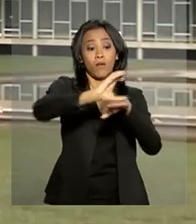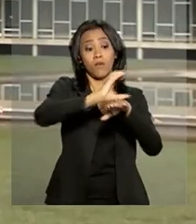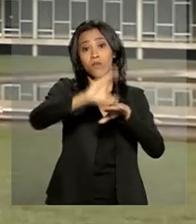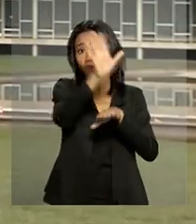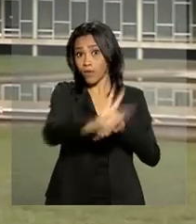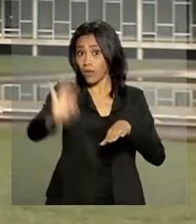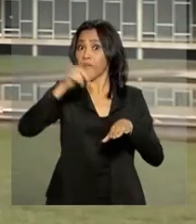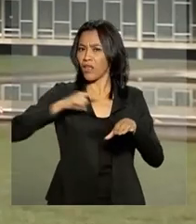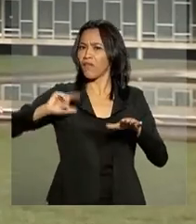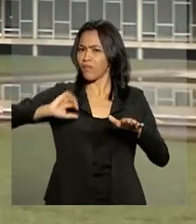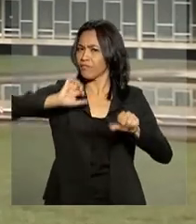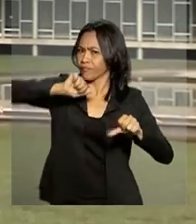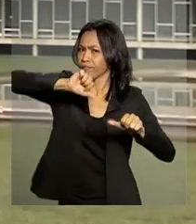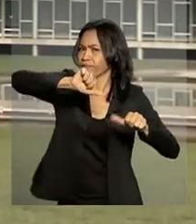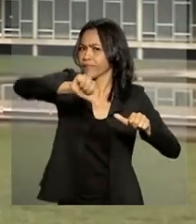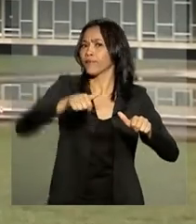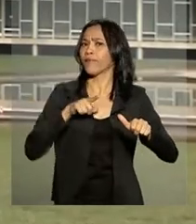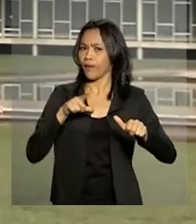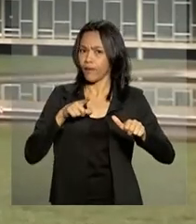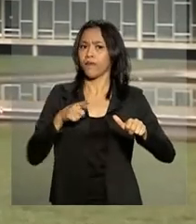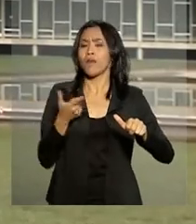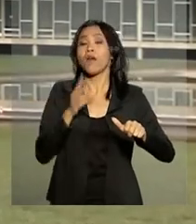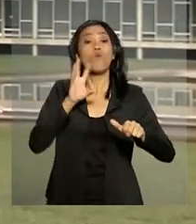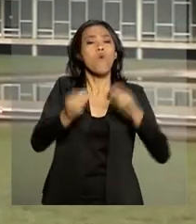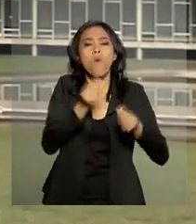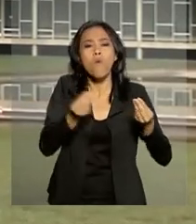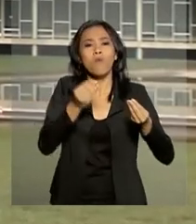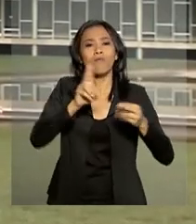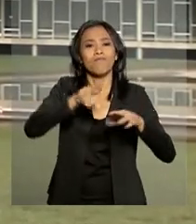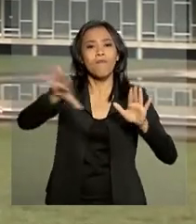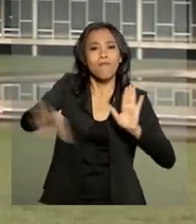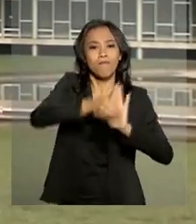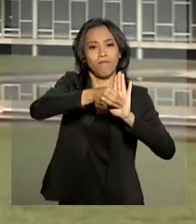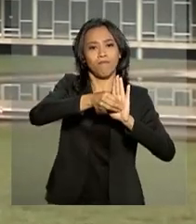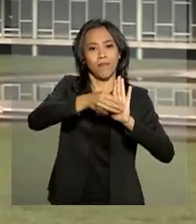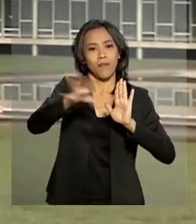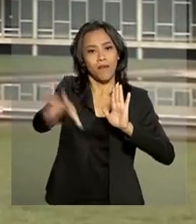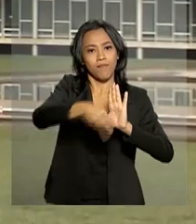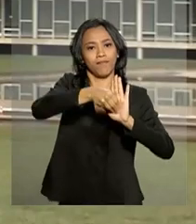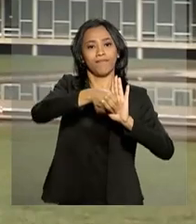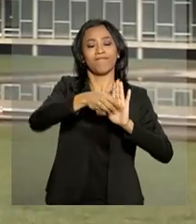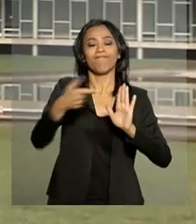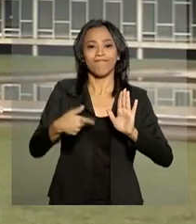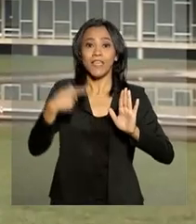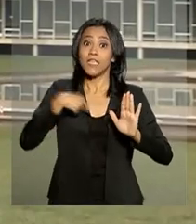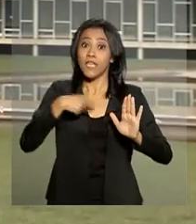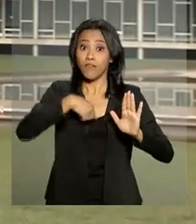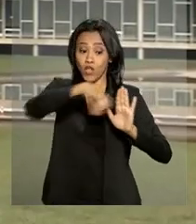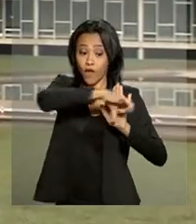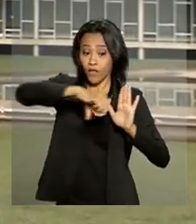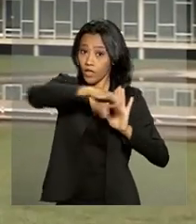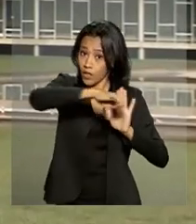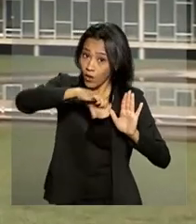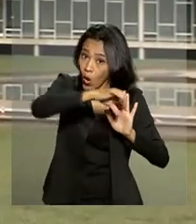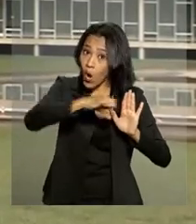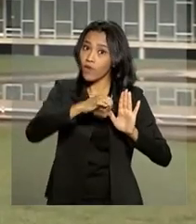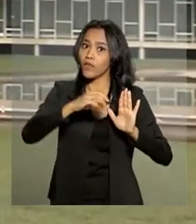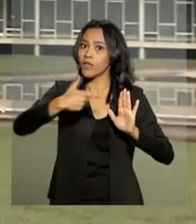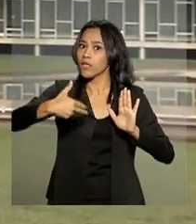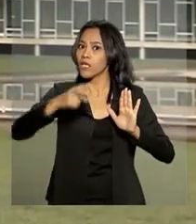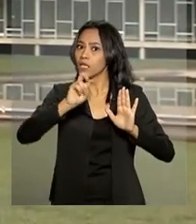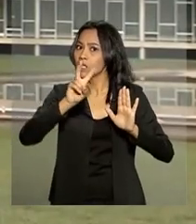sofreu alterações. Elas vieram por meio de emendas constitucionais e reescreveram 99 aspectos